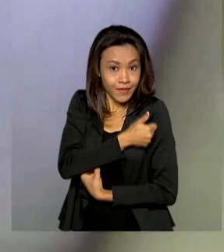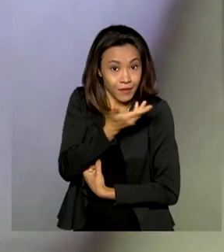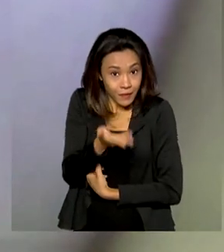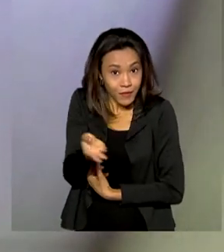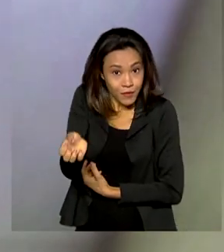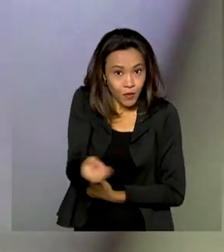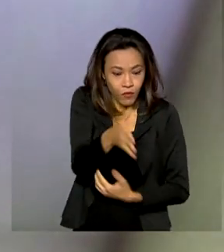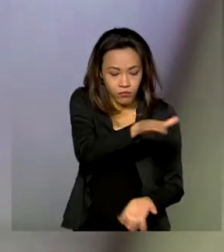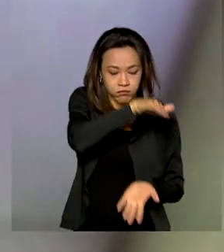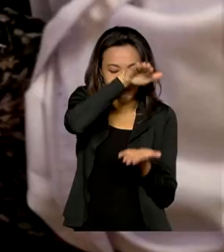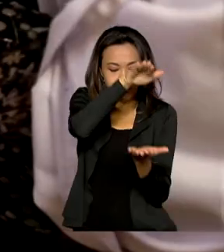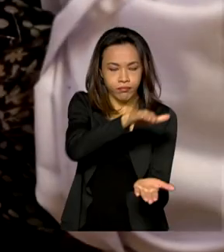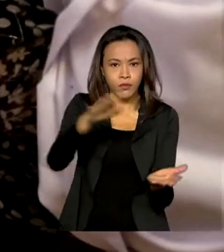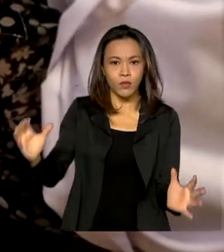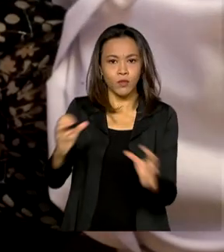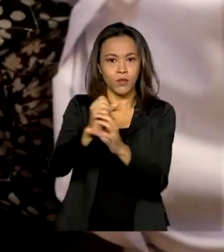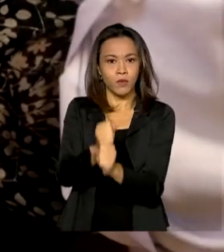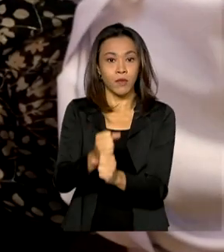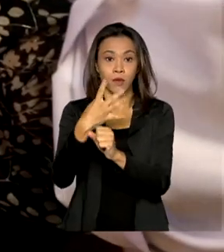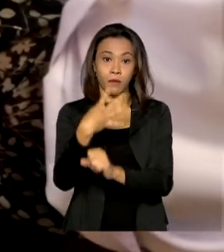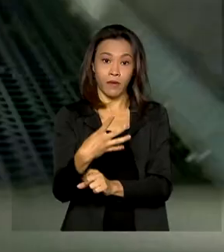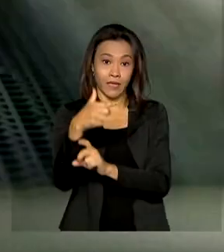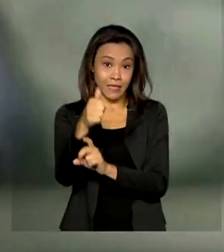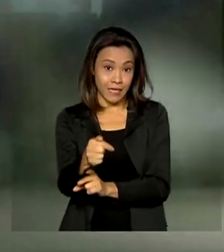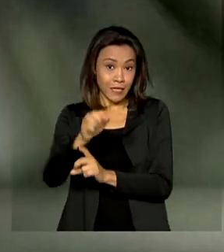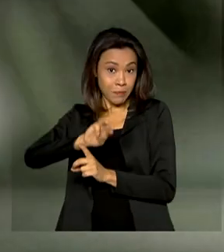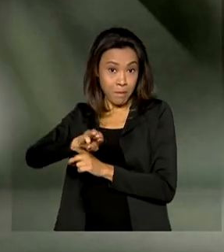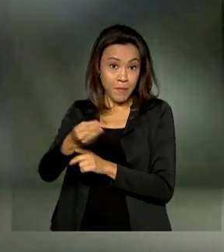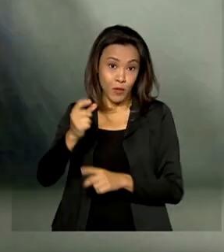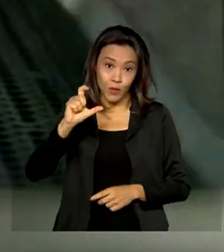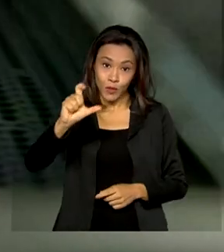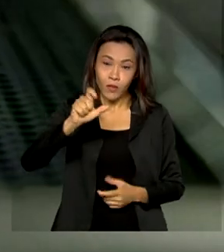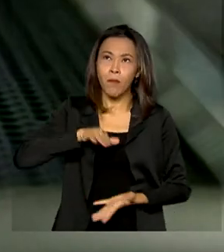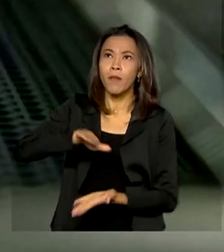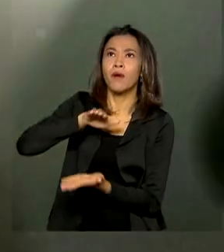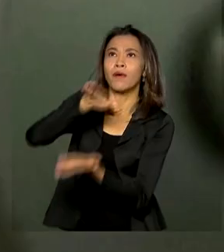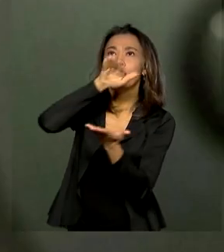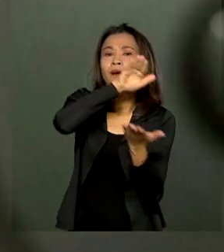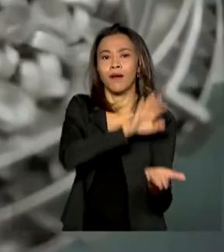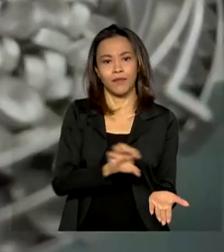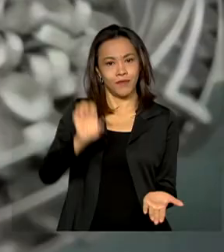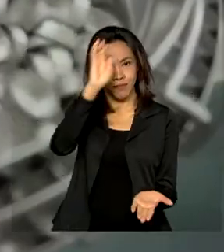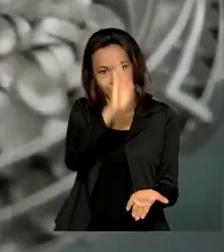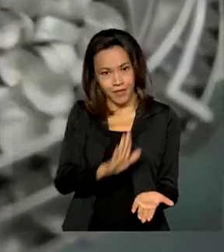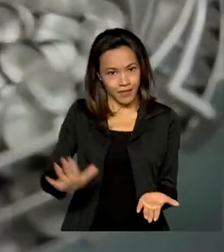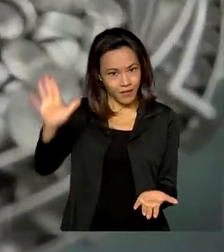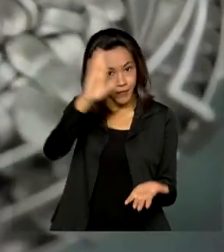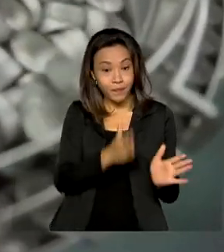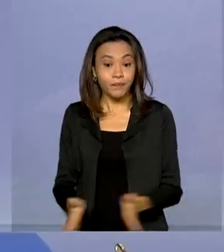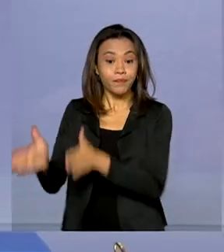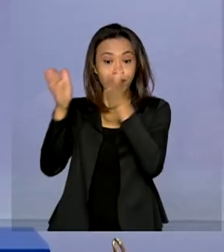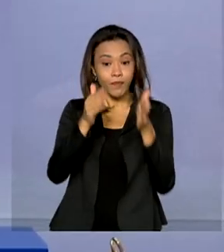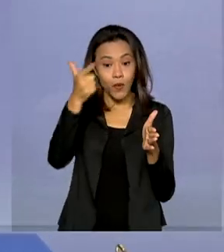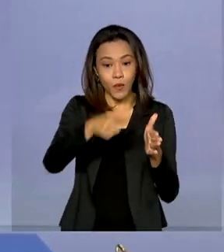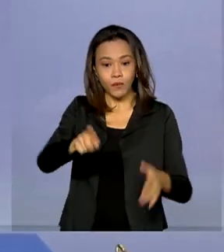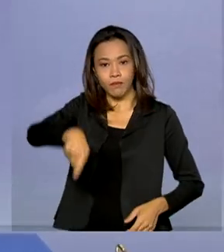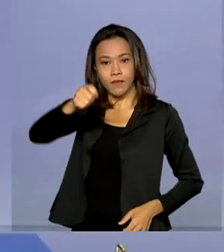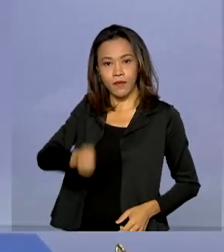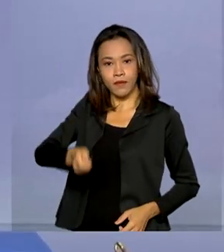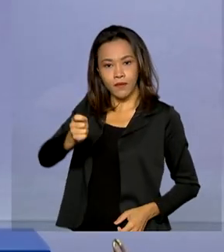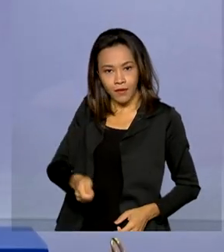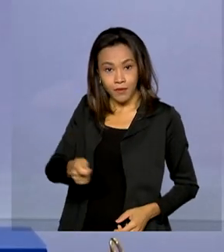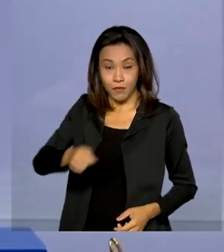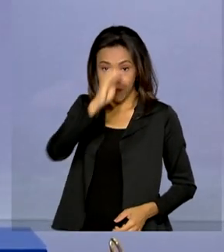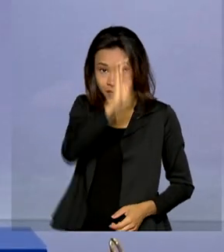esse novo lote, já são 47 milhões de doses enviadas para todo o país. Em mais uma rodada de leilões, Brasil